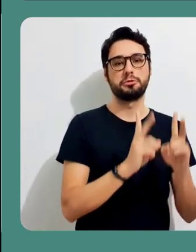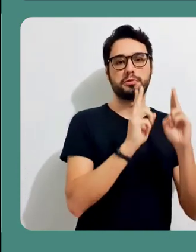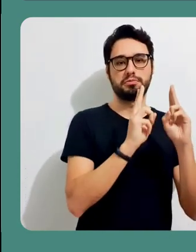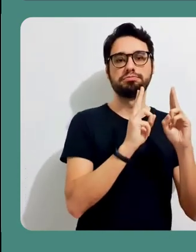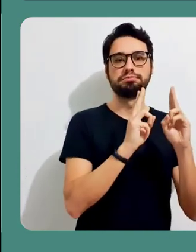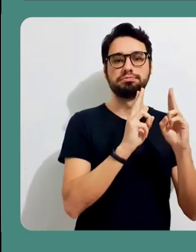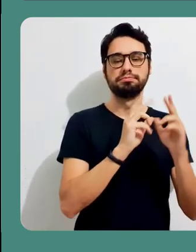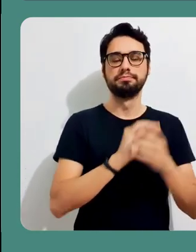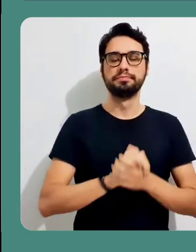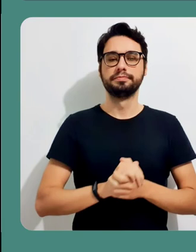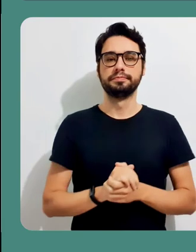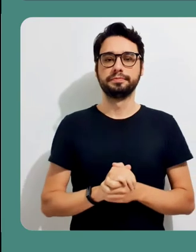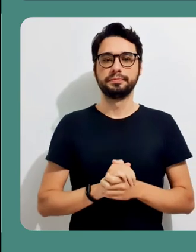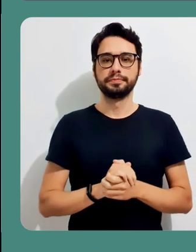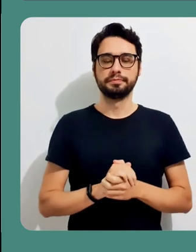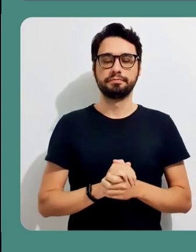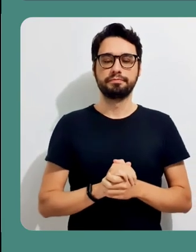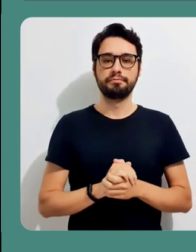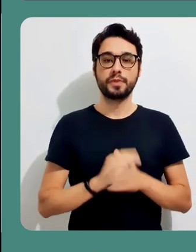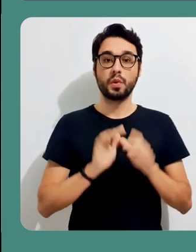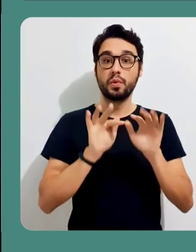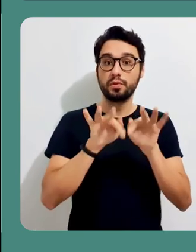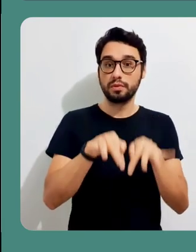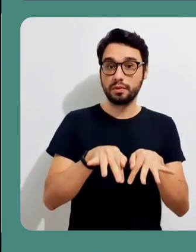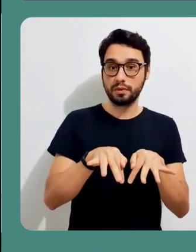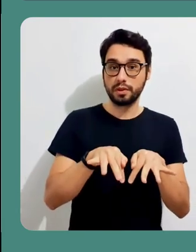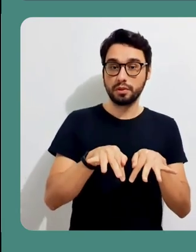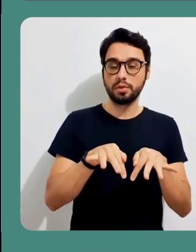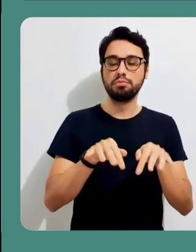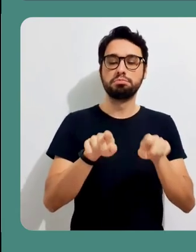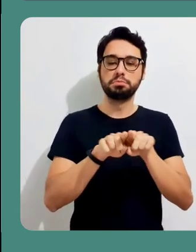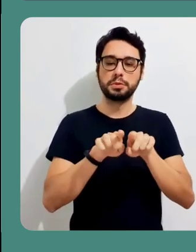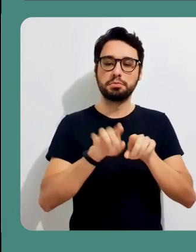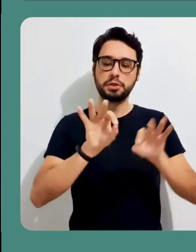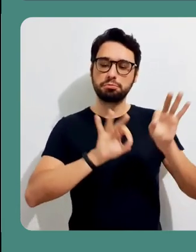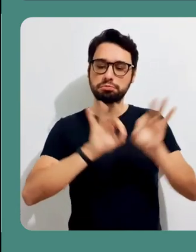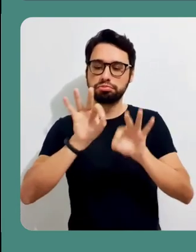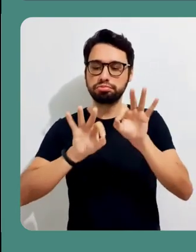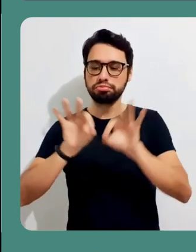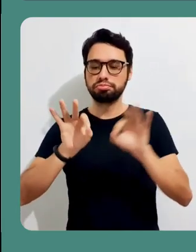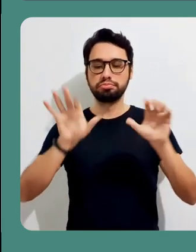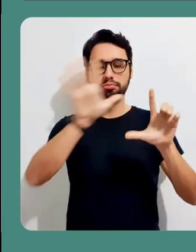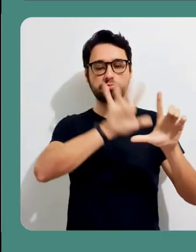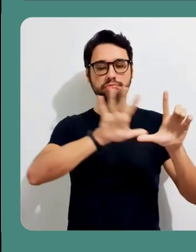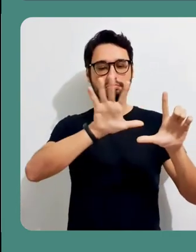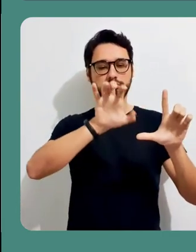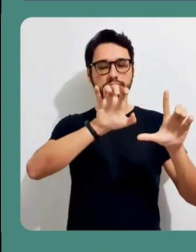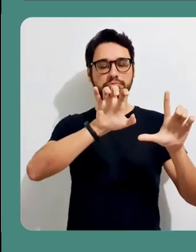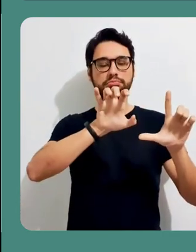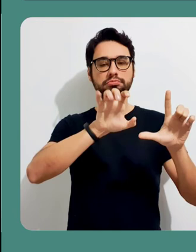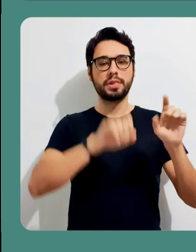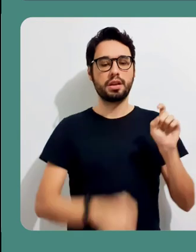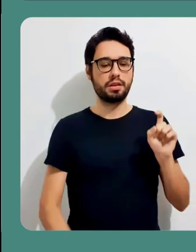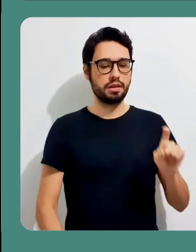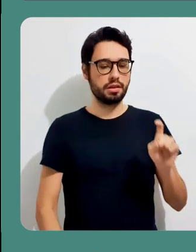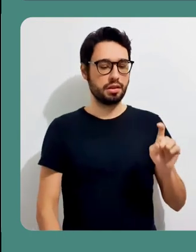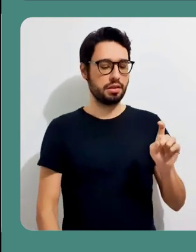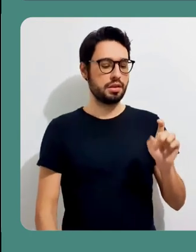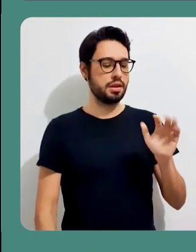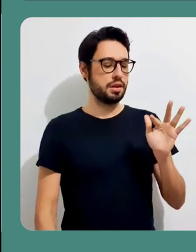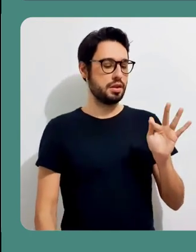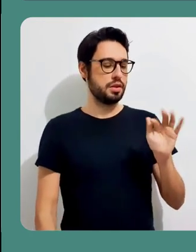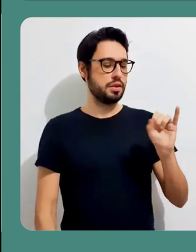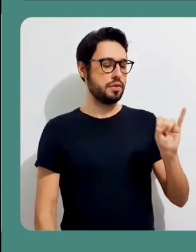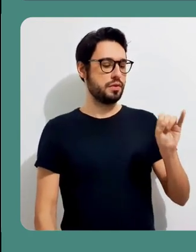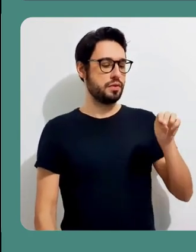inicial de silêncio, você pode cortar essas partes sem causar nenhum tipo de prejuízo. Finalizado, então, as suas alterações que